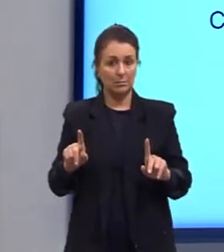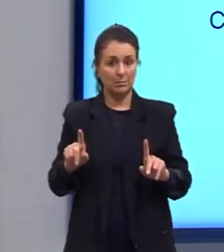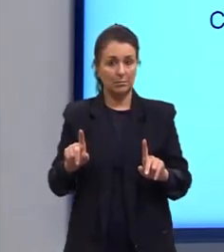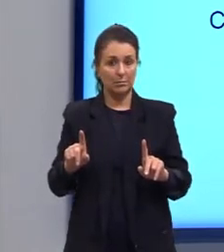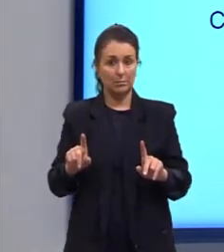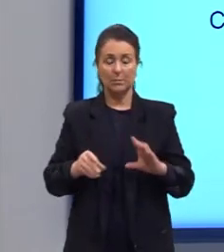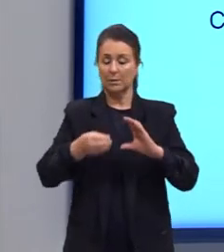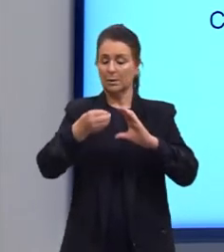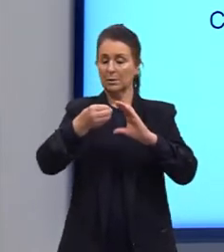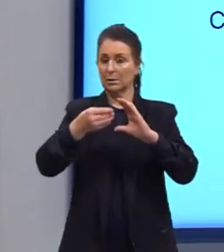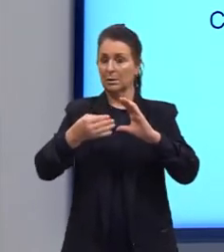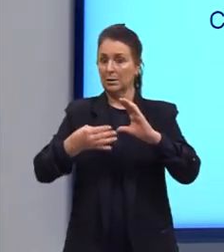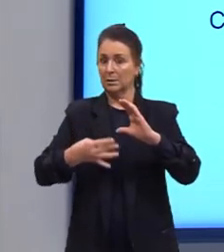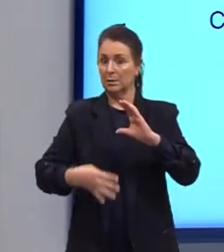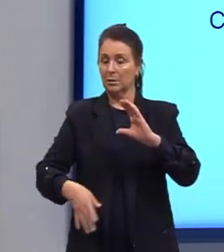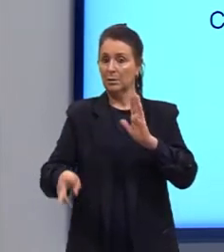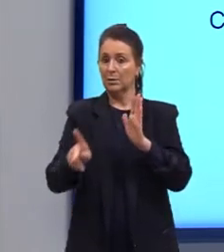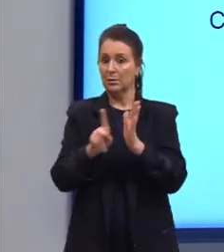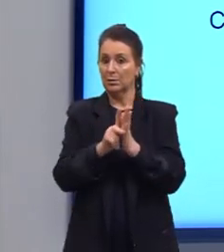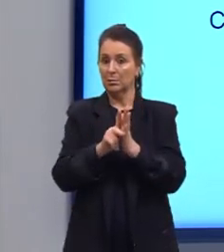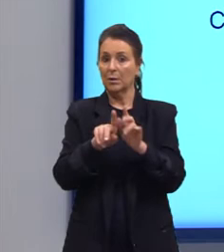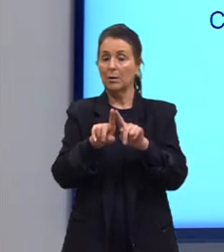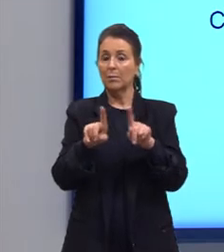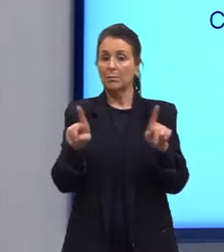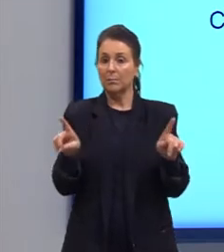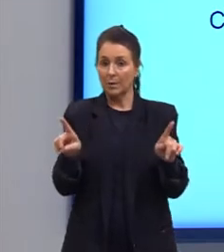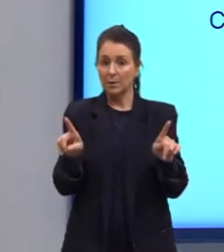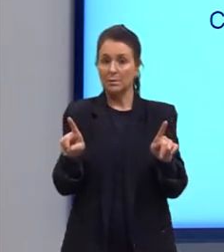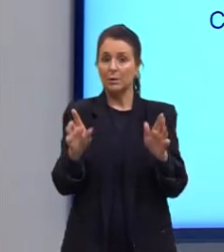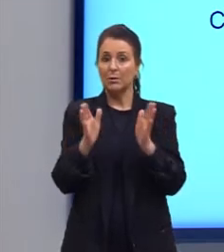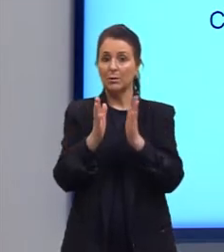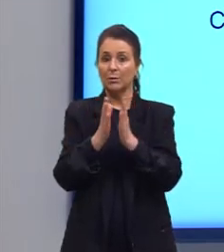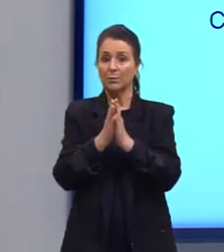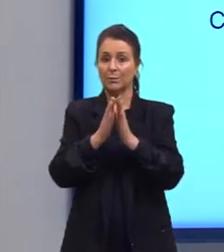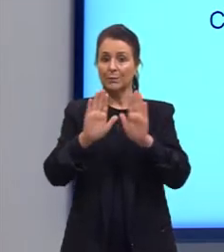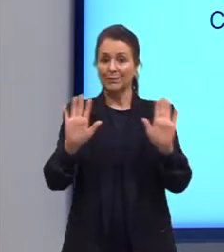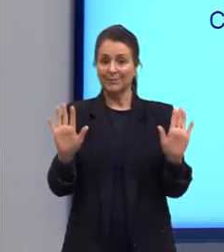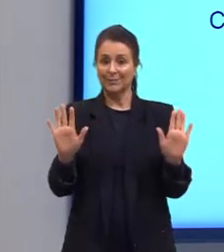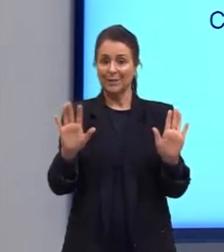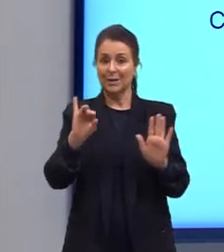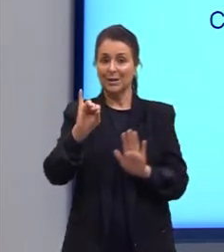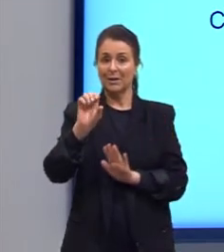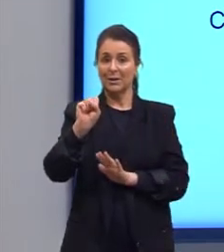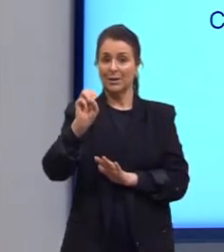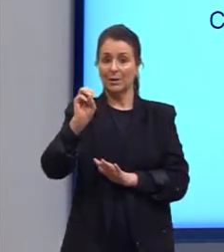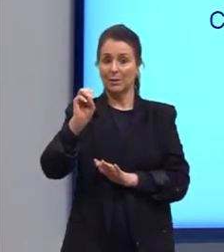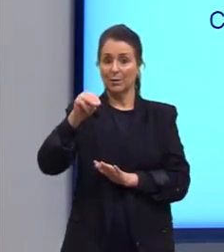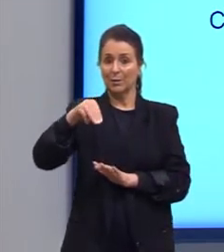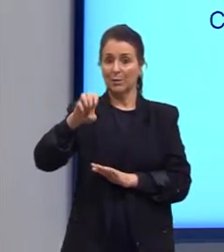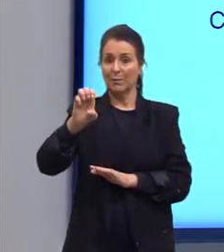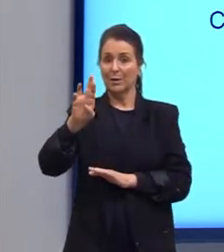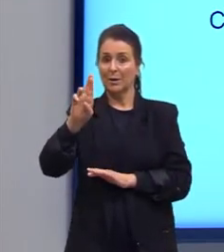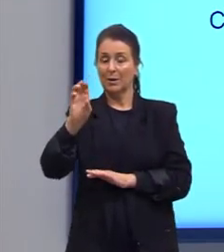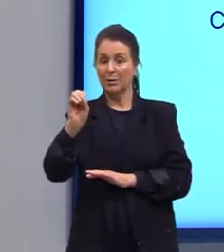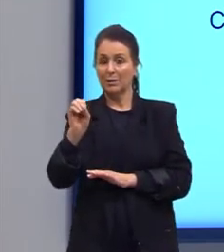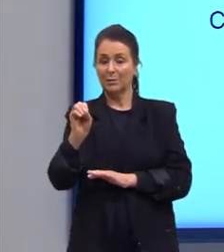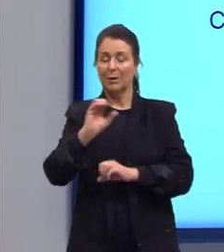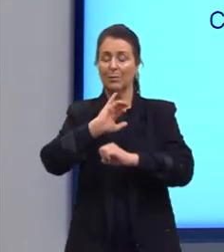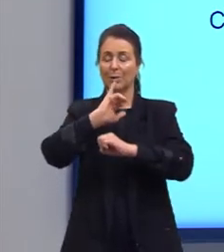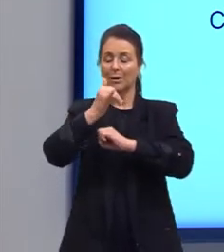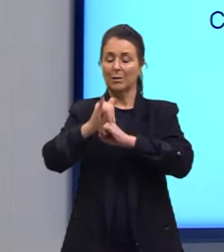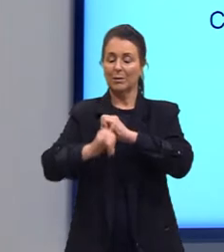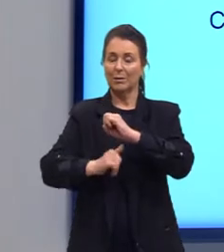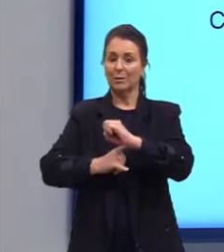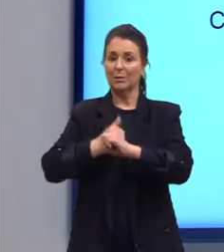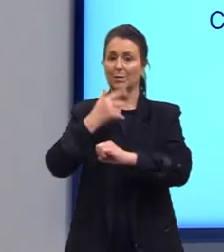características, mas eles são isômeros entre si, porque eles apresentam a mesma quantidade de átomos dos